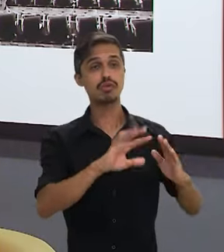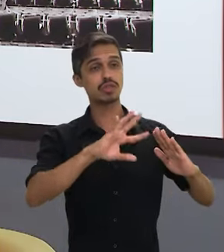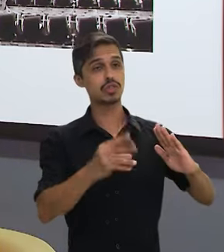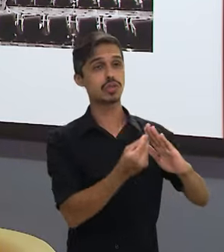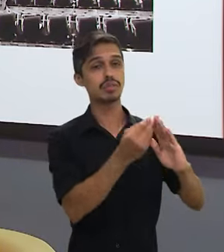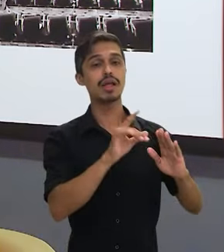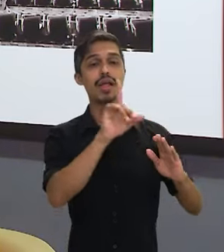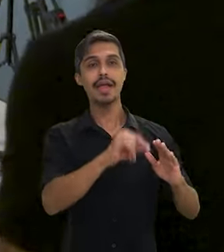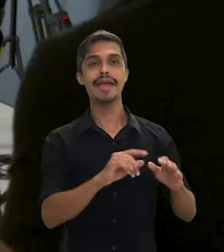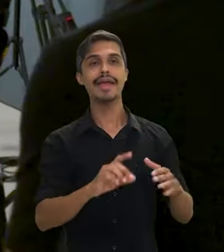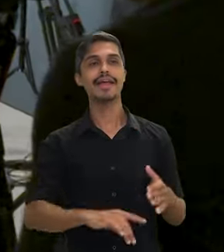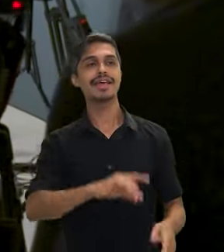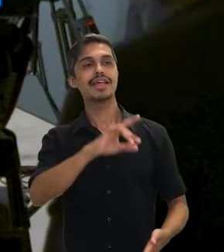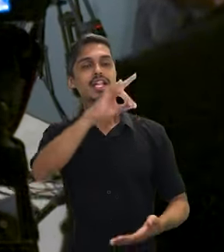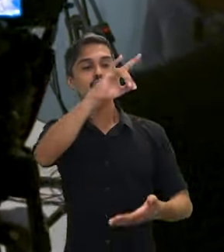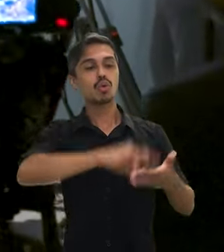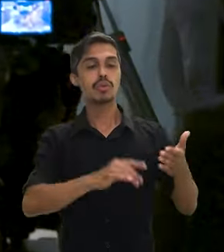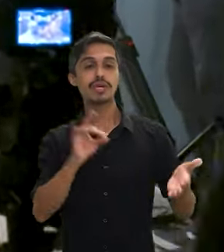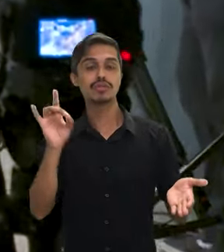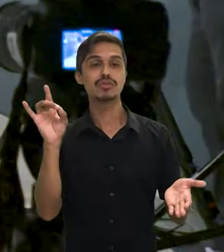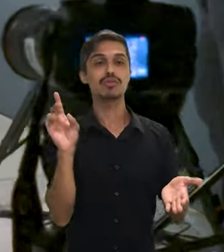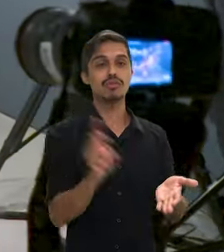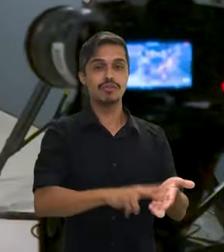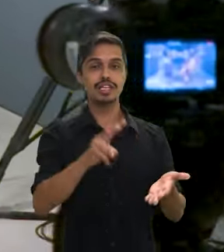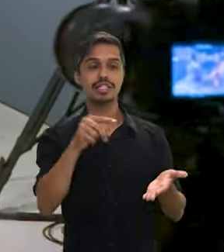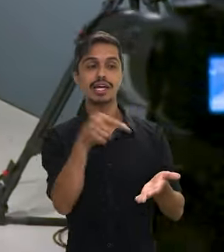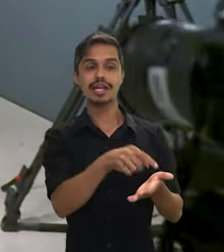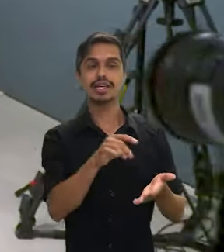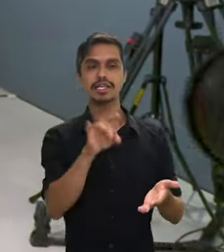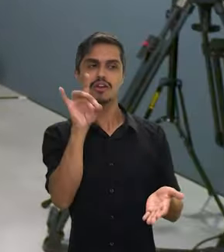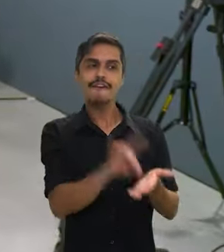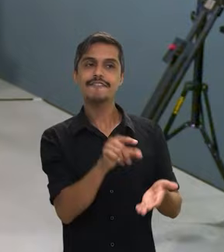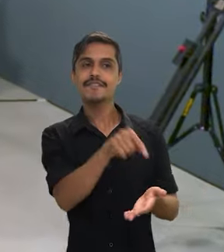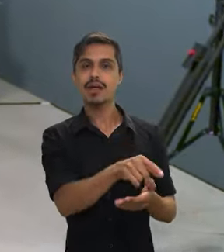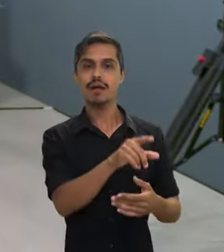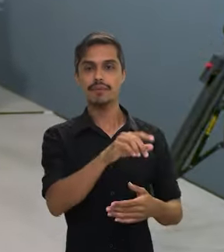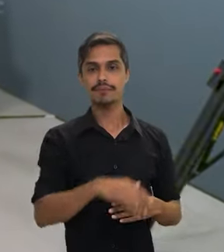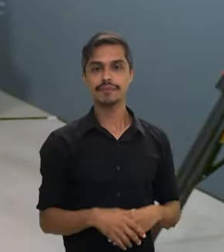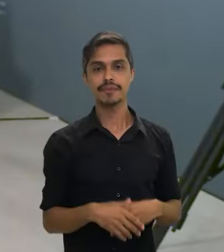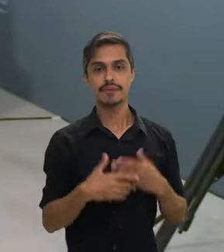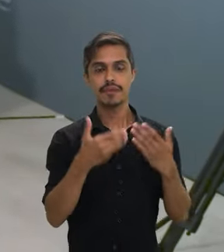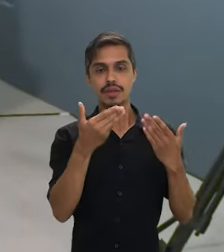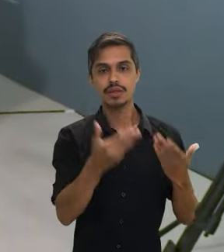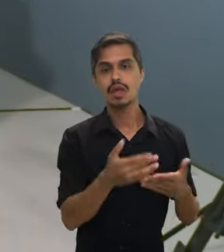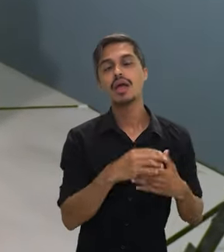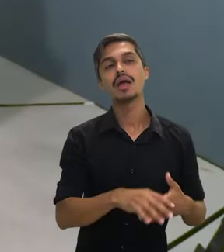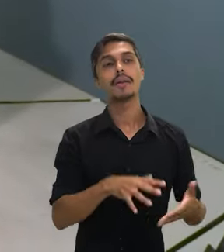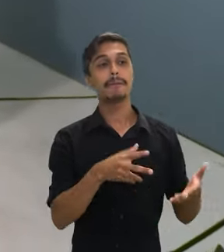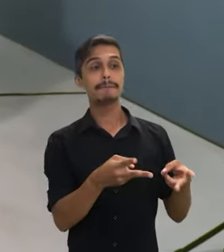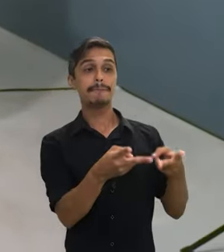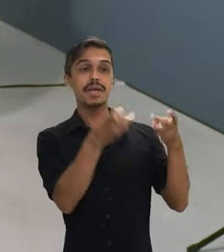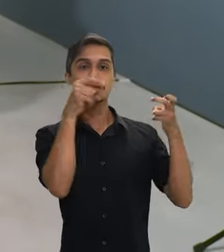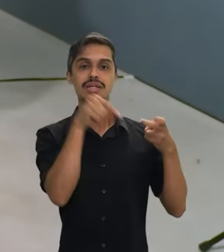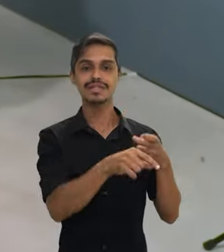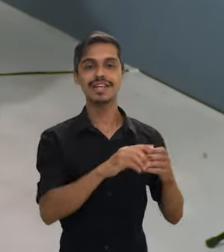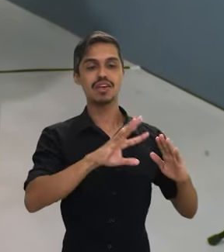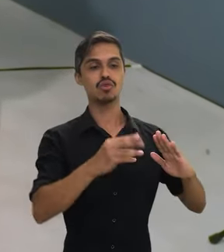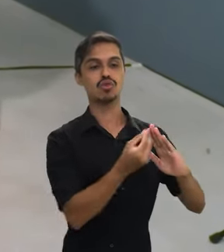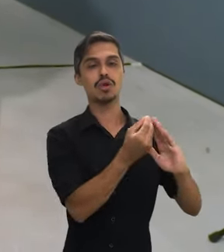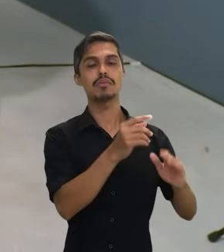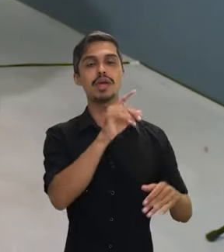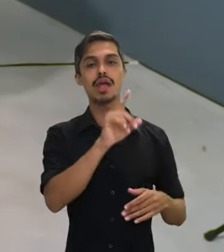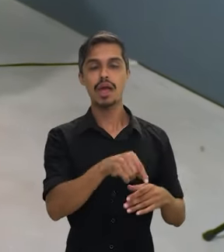quilombola é sempre a titulação, né? E eu acho que vale lembrar que o processo para uma titulação de um quilombo é um processo